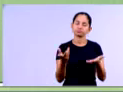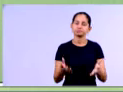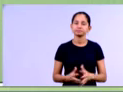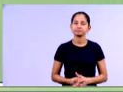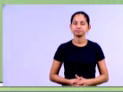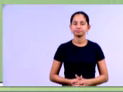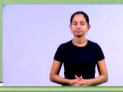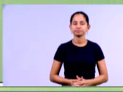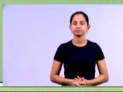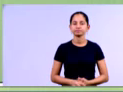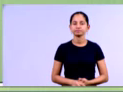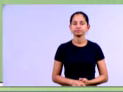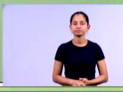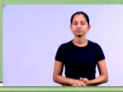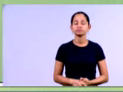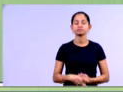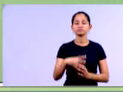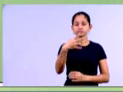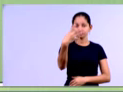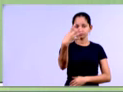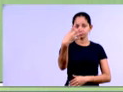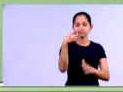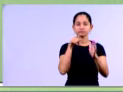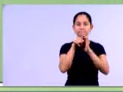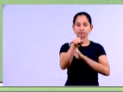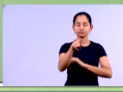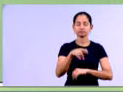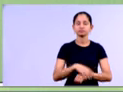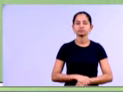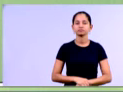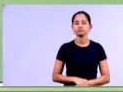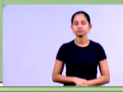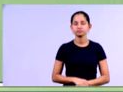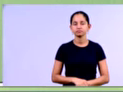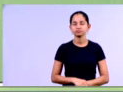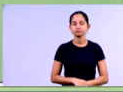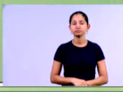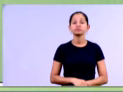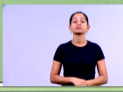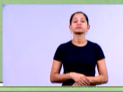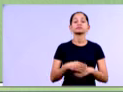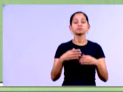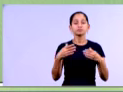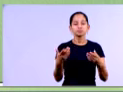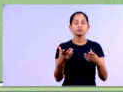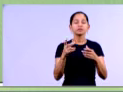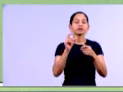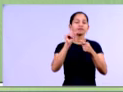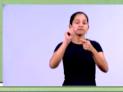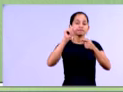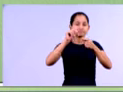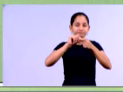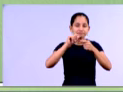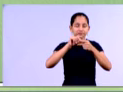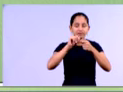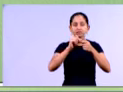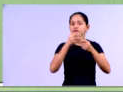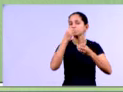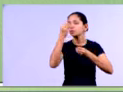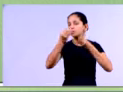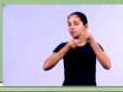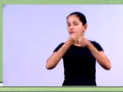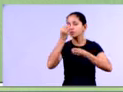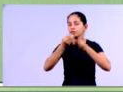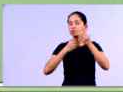Bom, a questão 4, agora, né, ela vai falar aí da fórmula de previsão de falência do